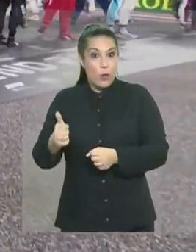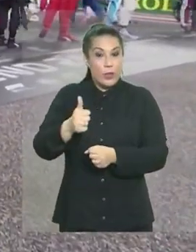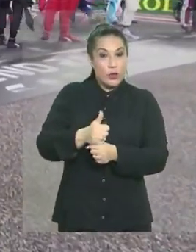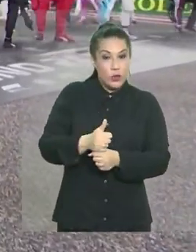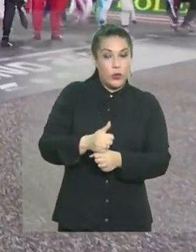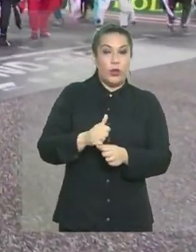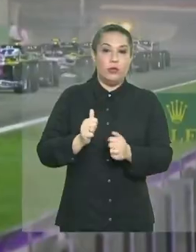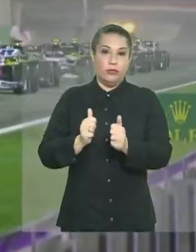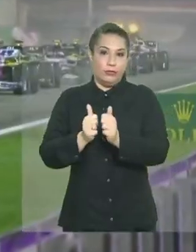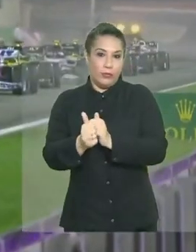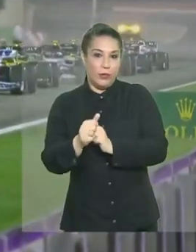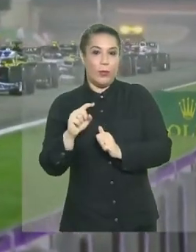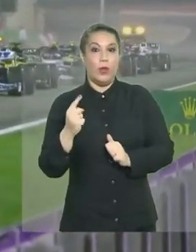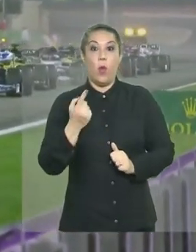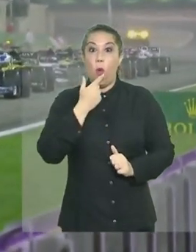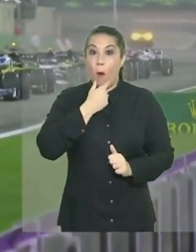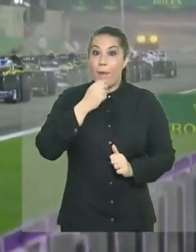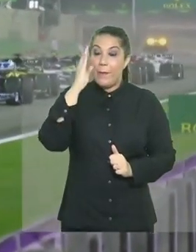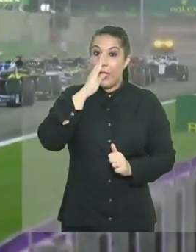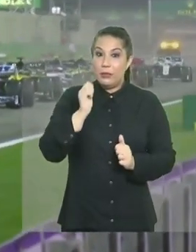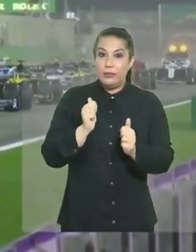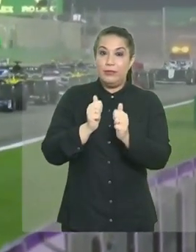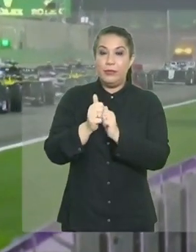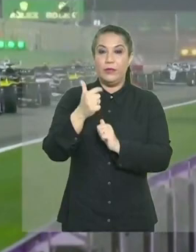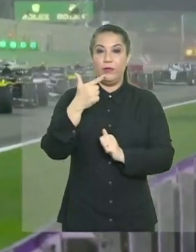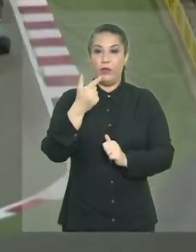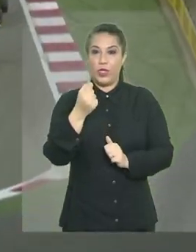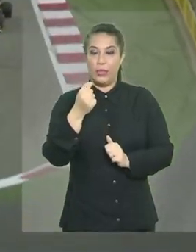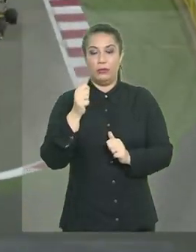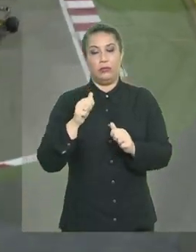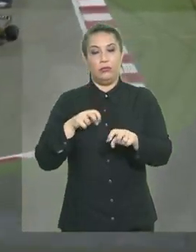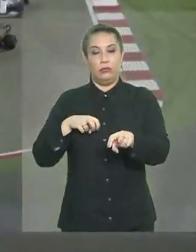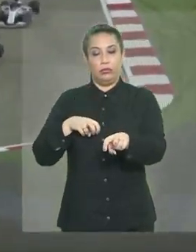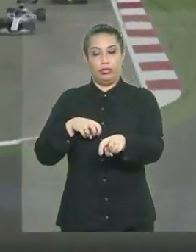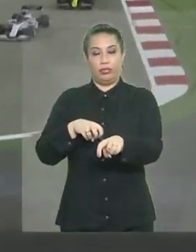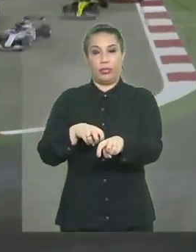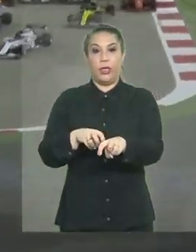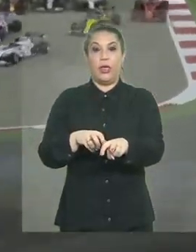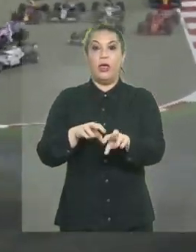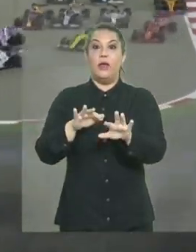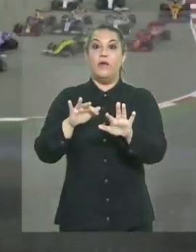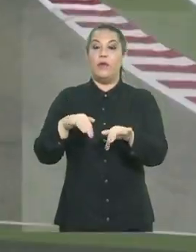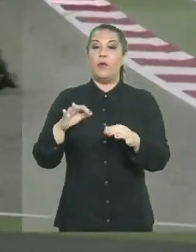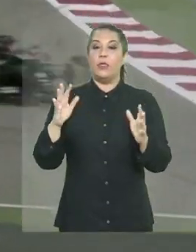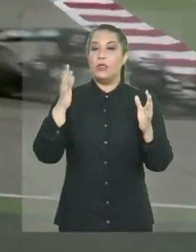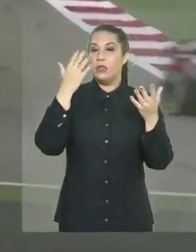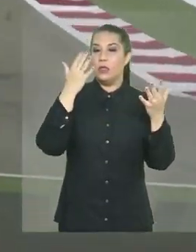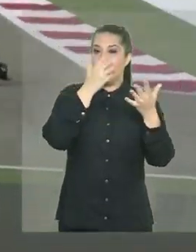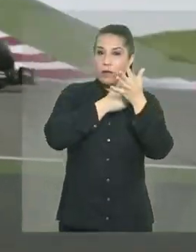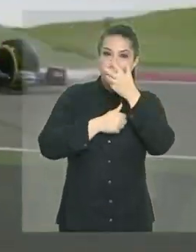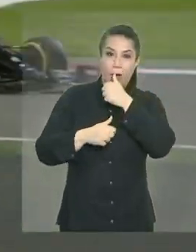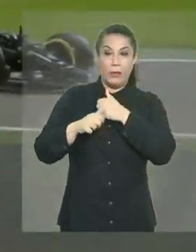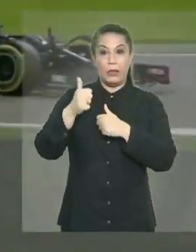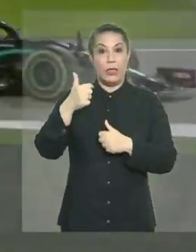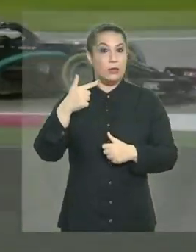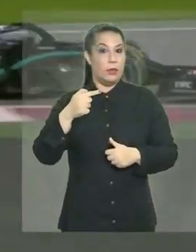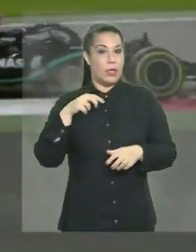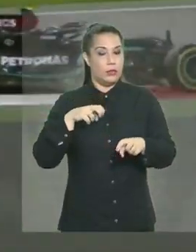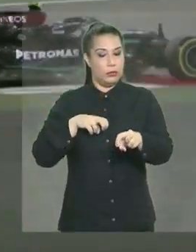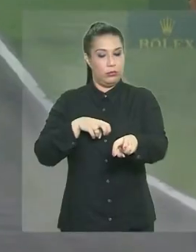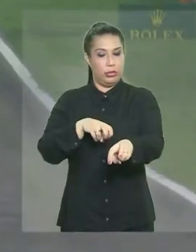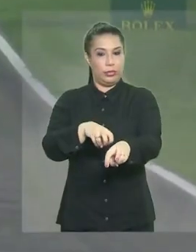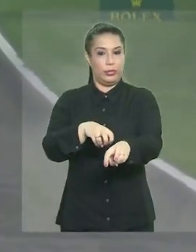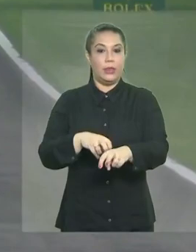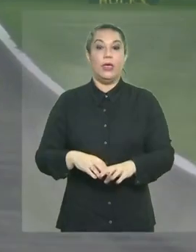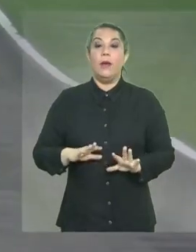na semana passada. O brasileiro largou em vigésimo lugar e terminou a corrida sem incidentes na 17ª colocação.